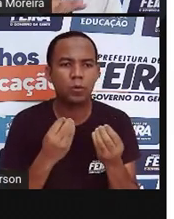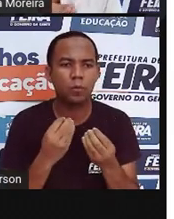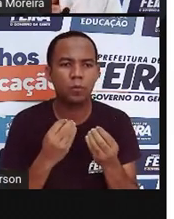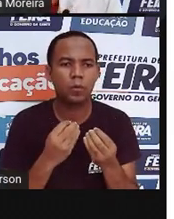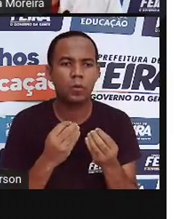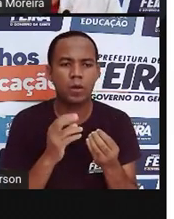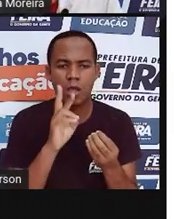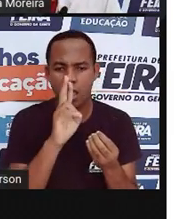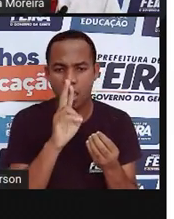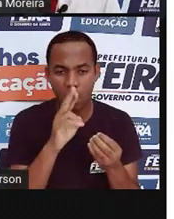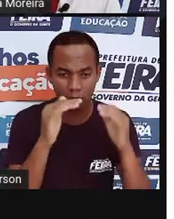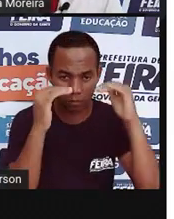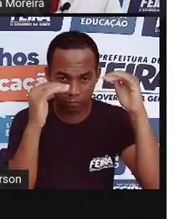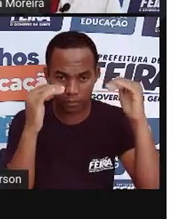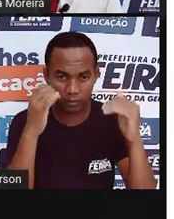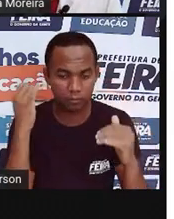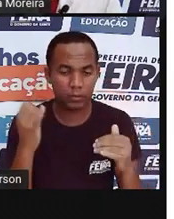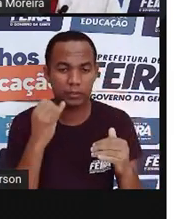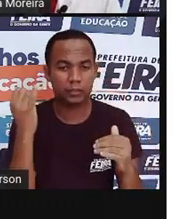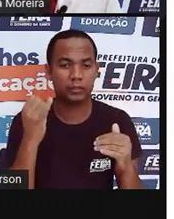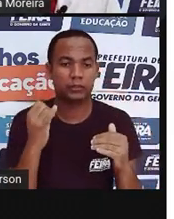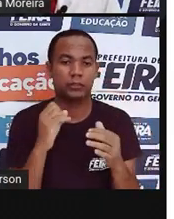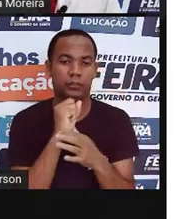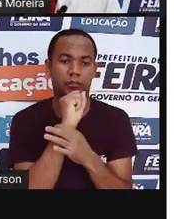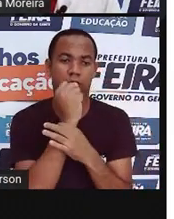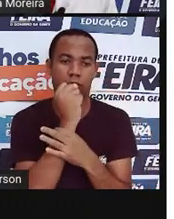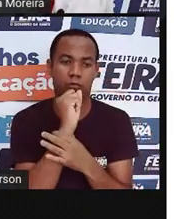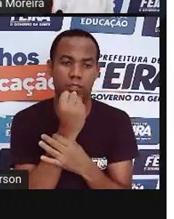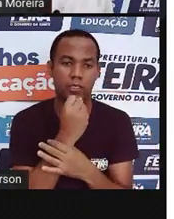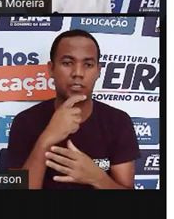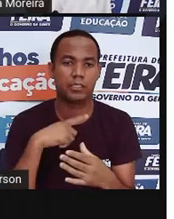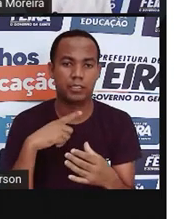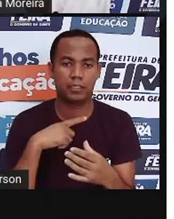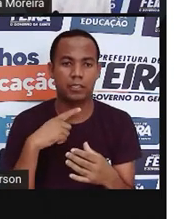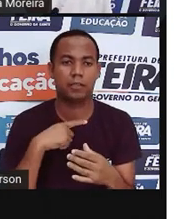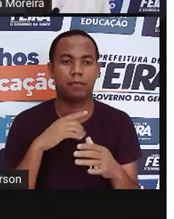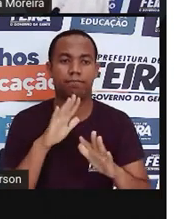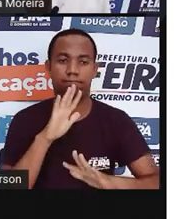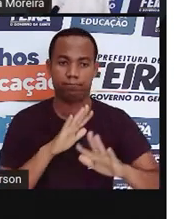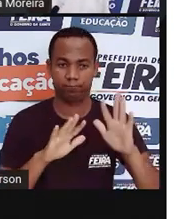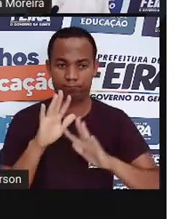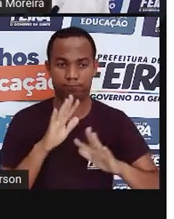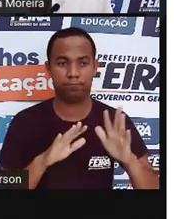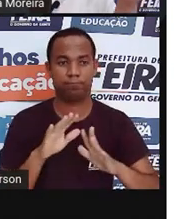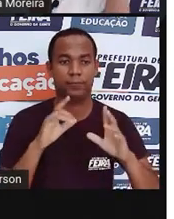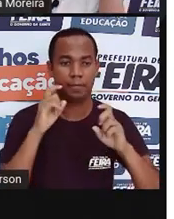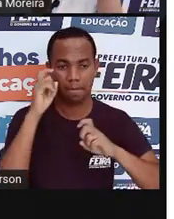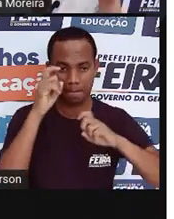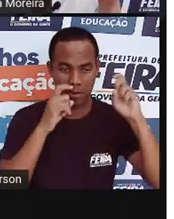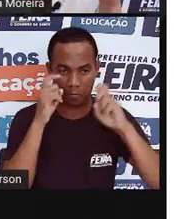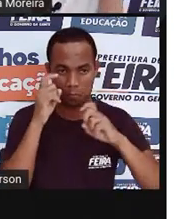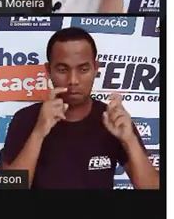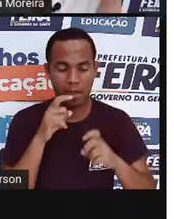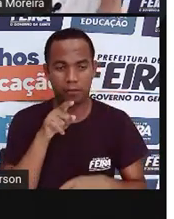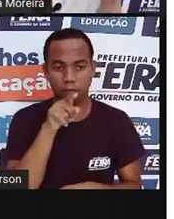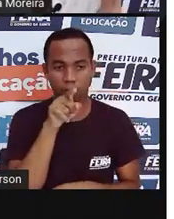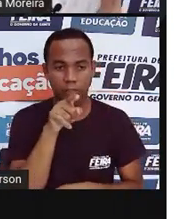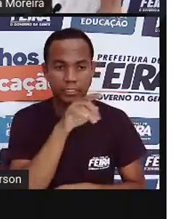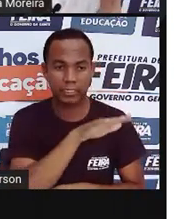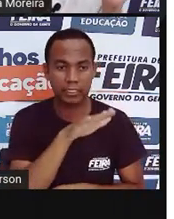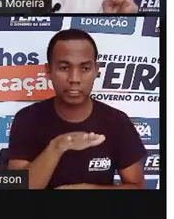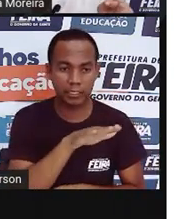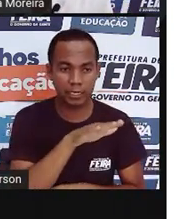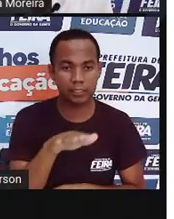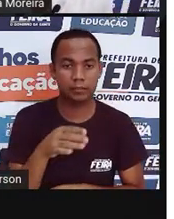ela é fundamental. Segurança, certo? A gente tem que se preocupar com a segurança de quem? De vocês,